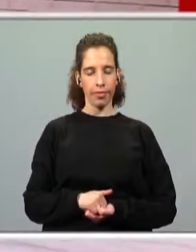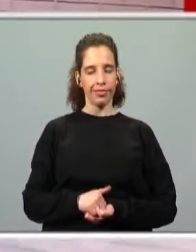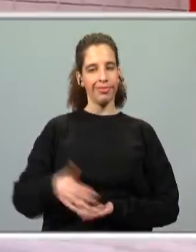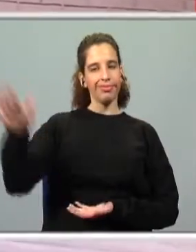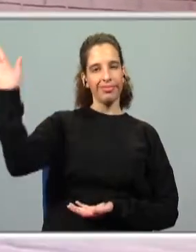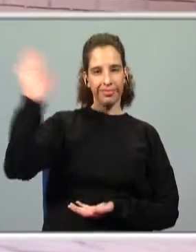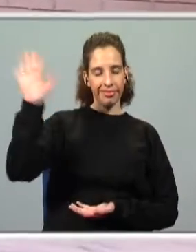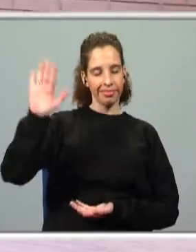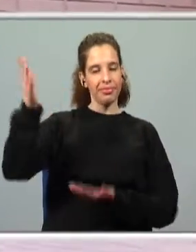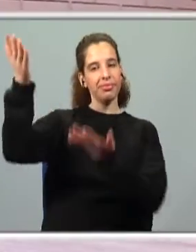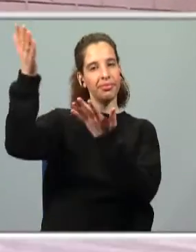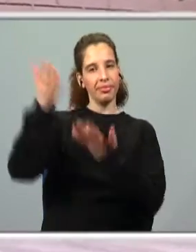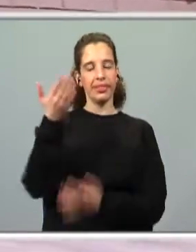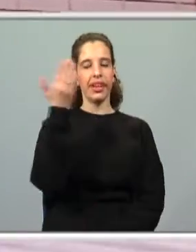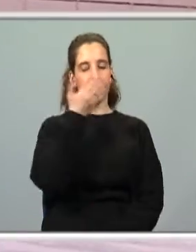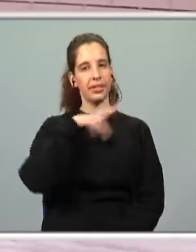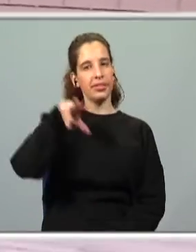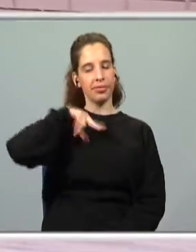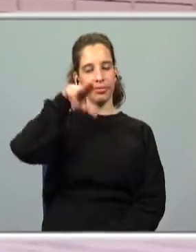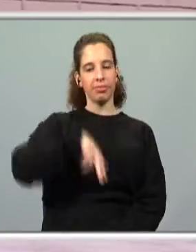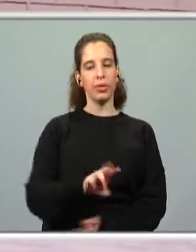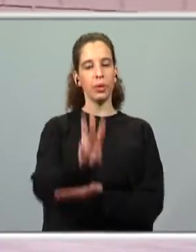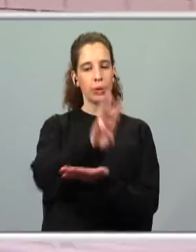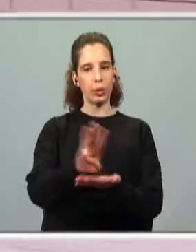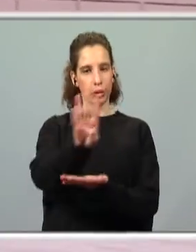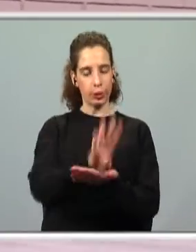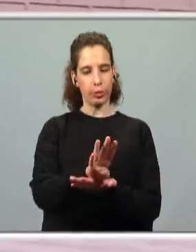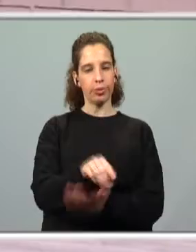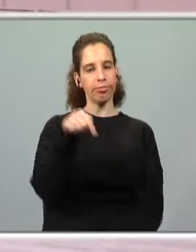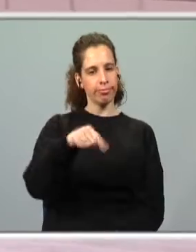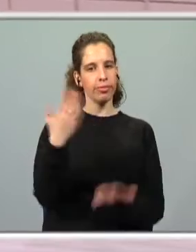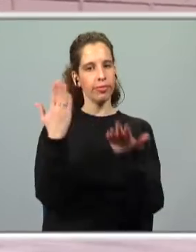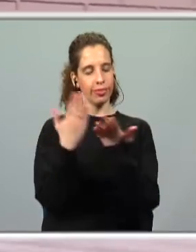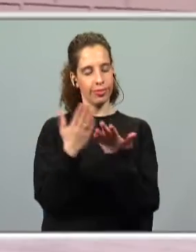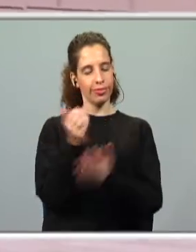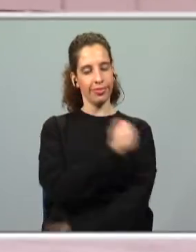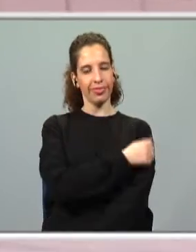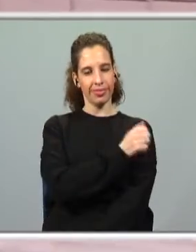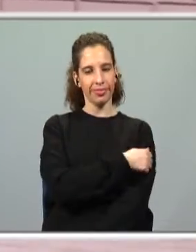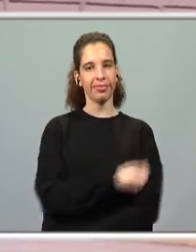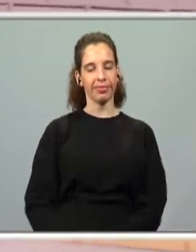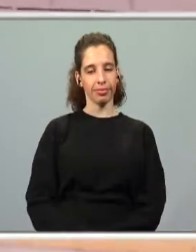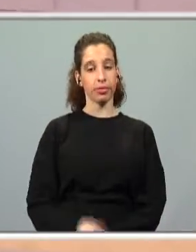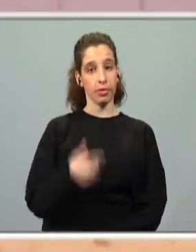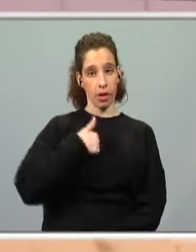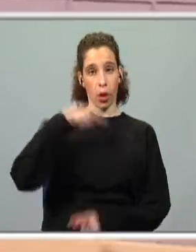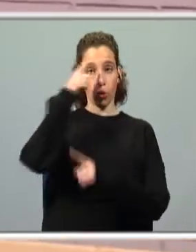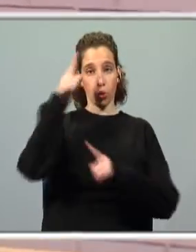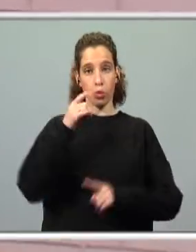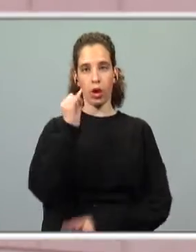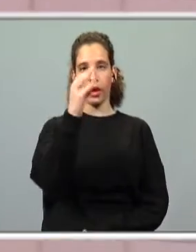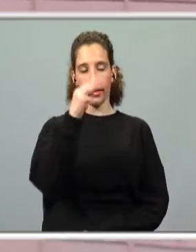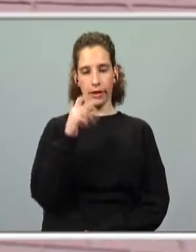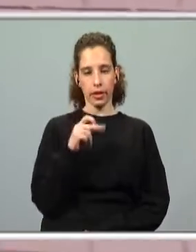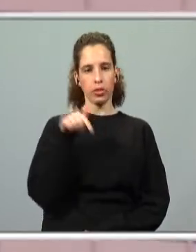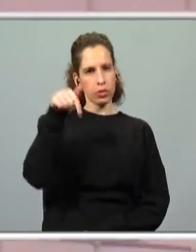Olá, bem-vindos a mais um bloco de português para o terceiro e quarto dos anos aqui no nosso estudo em casa. Eu sou a professora Isa e